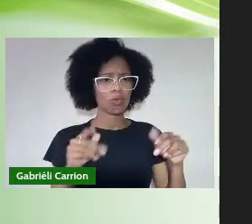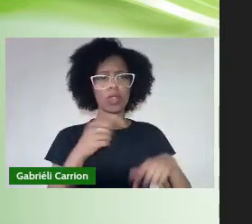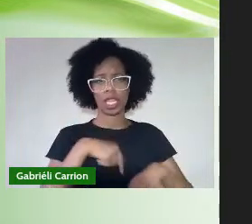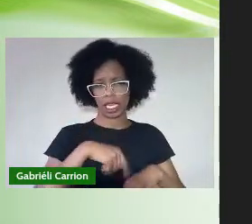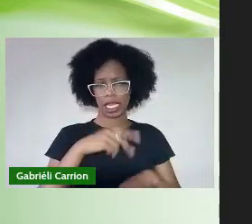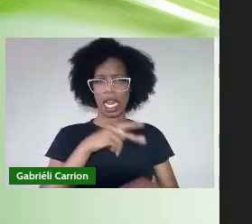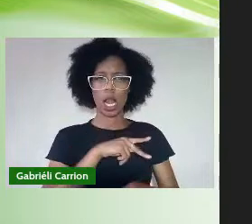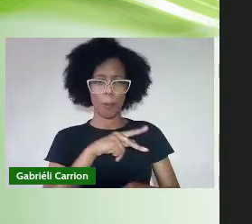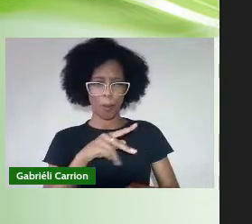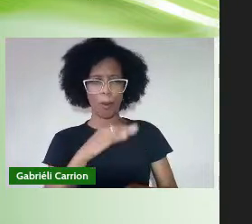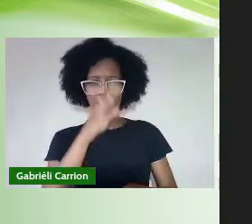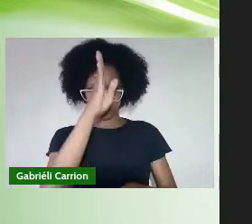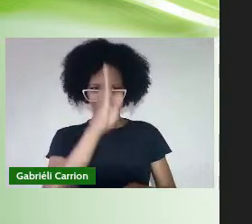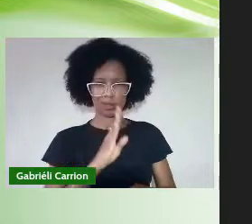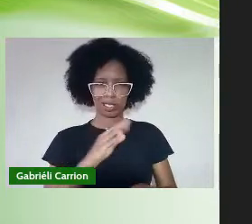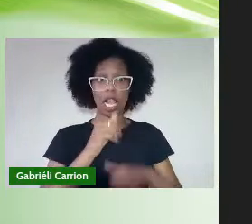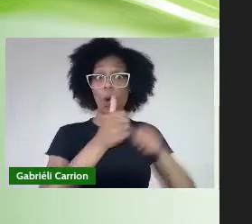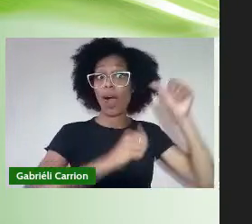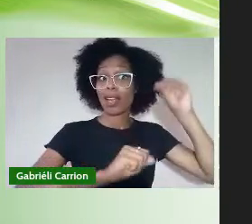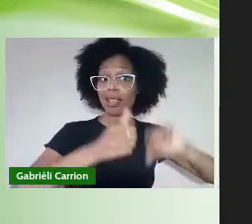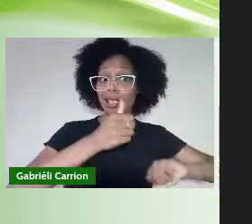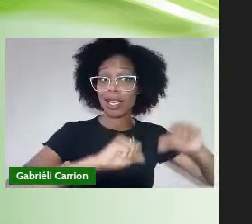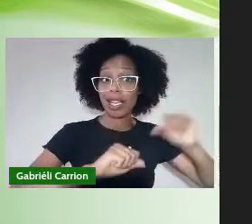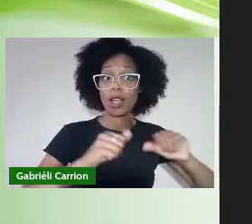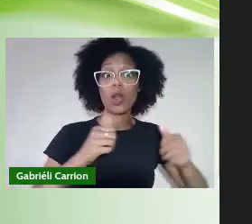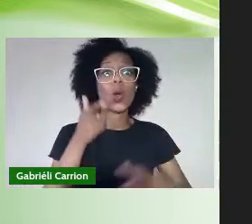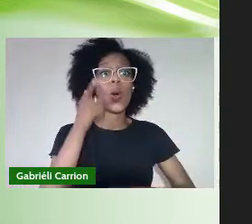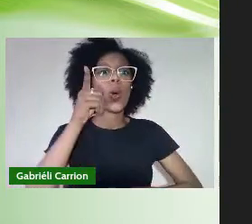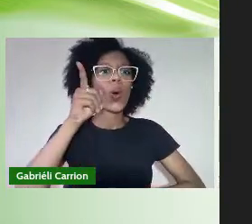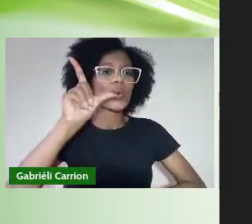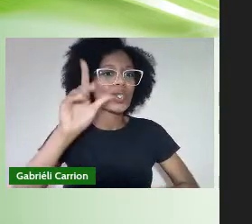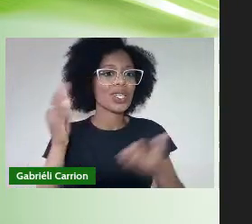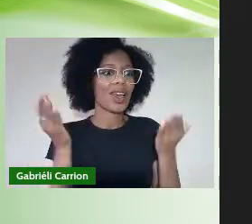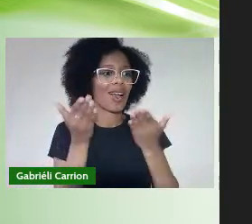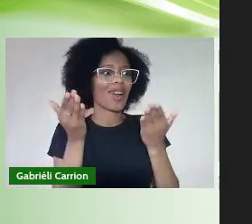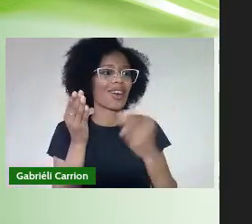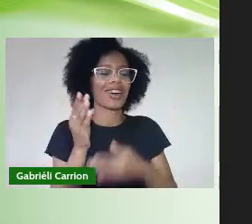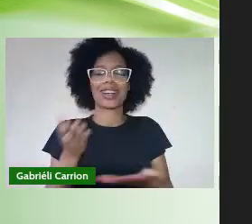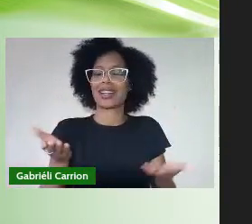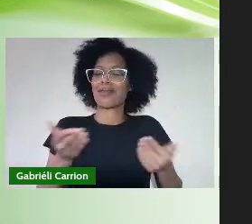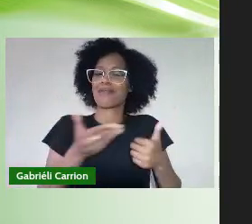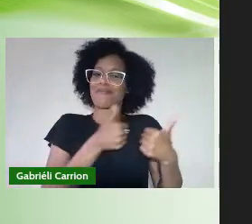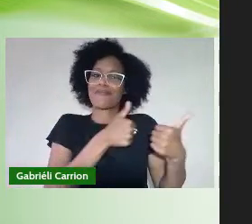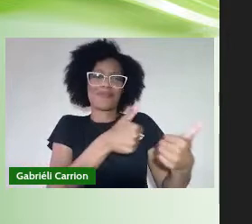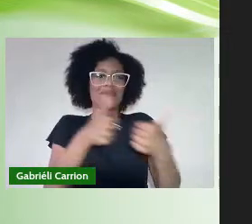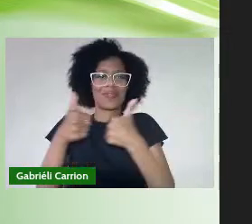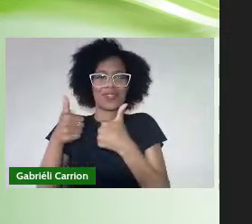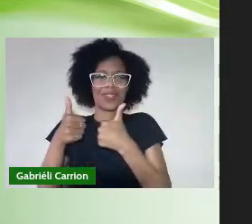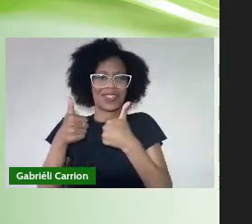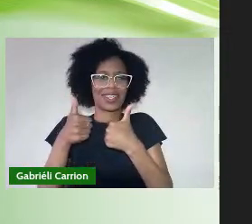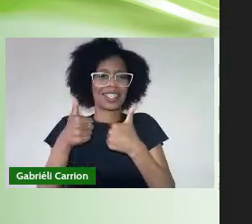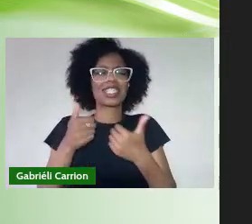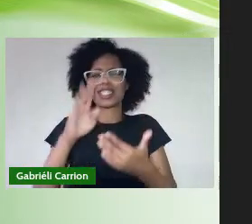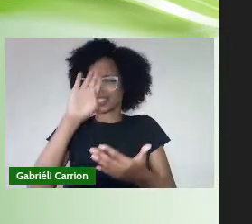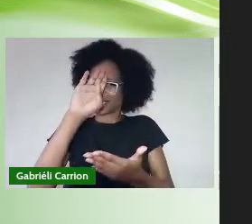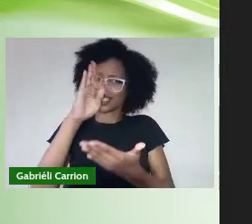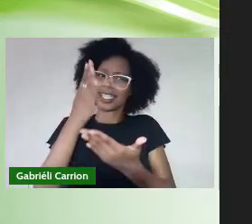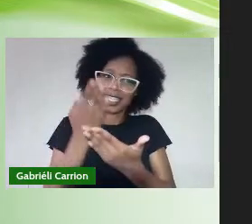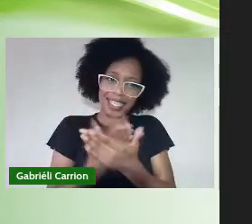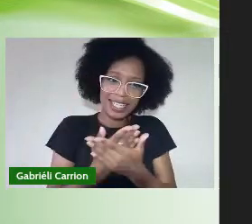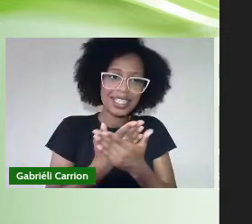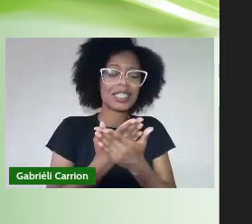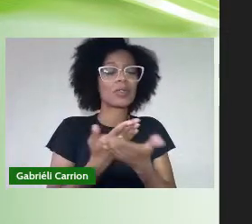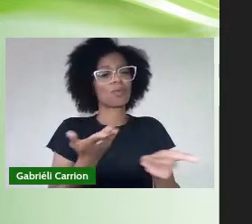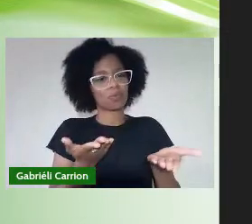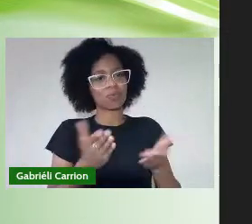Podemos deslumbrar Dias melhores Essa é a nossa crença Essa é a nossa convicção